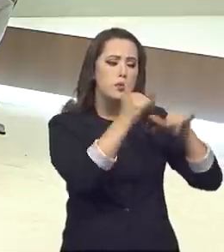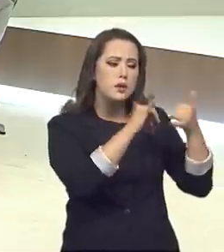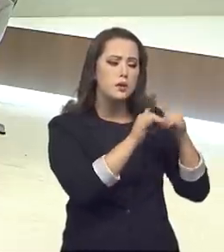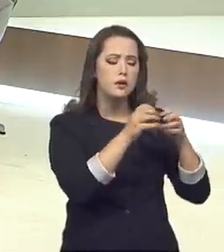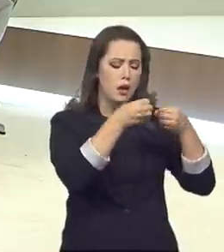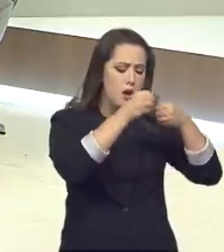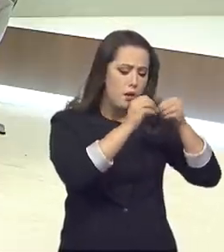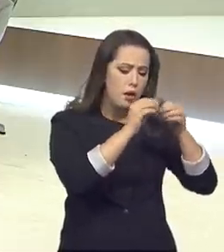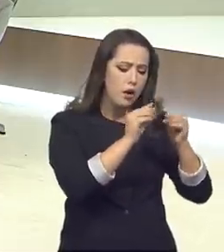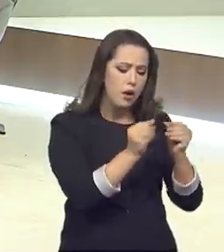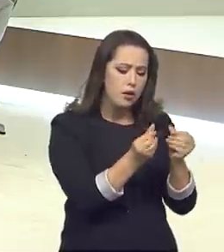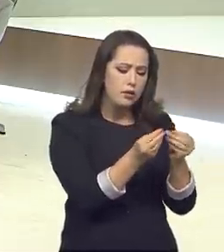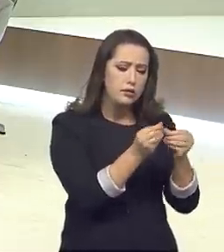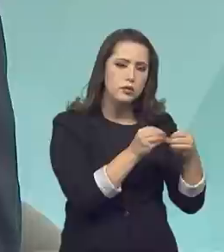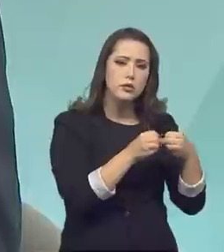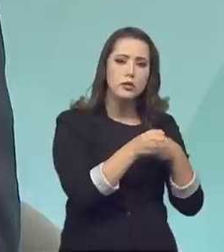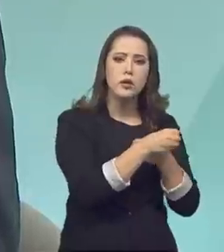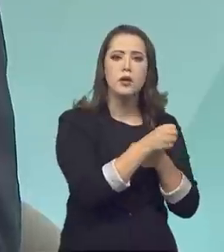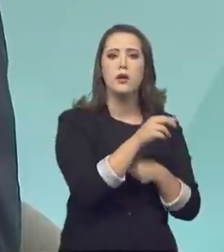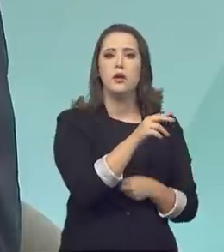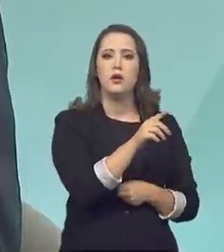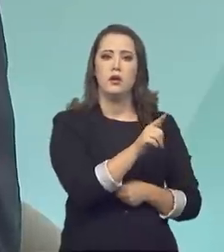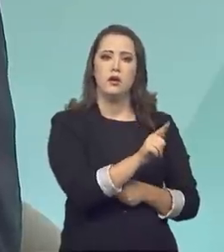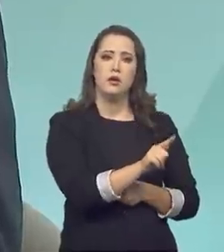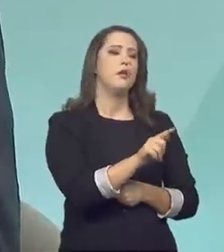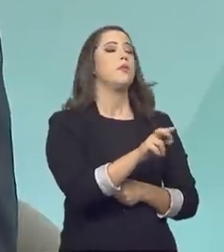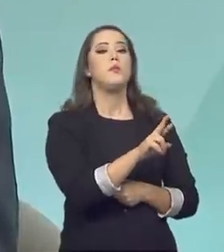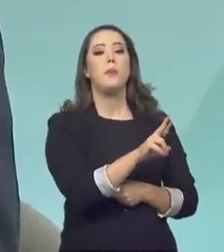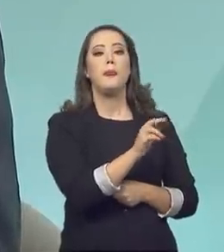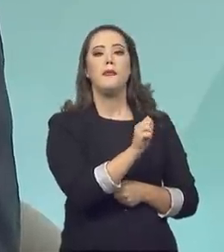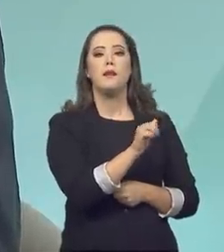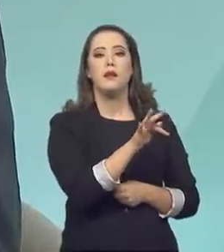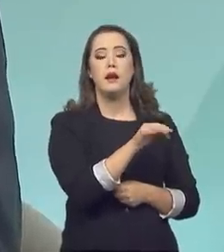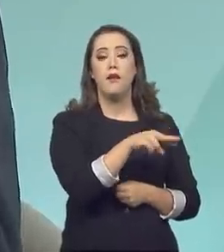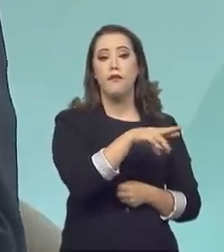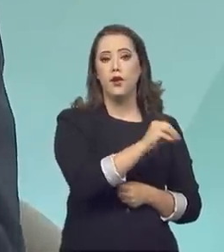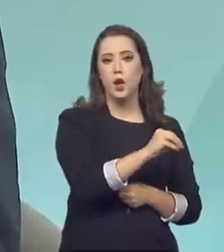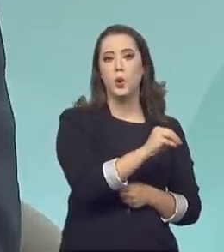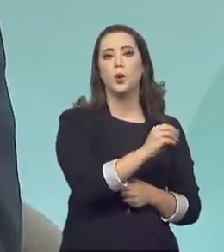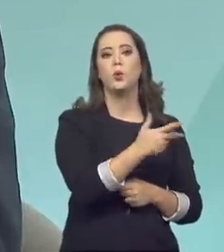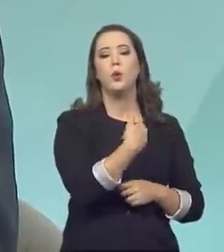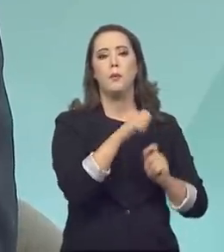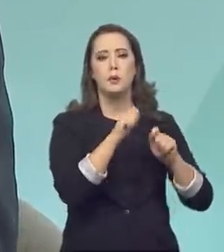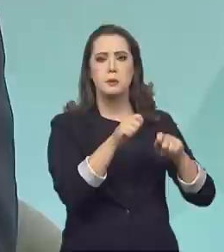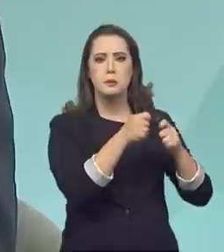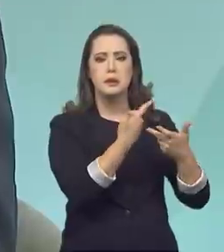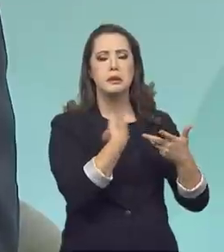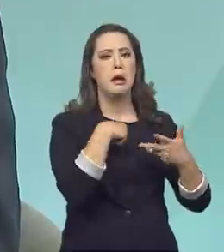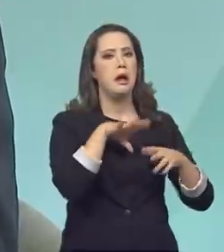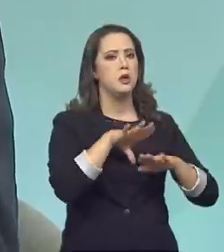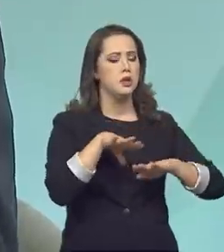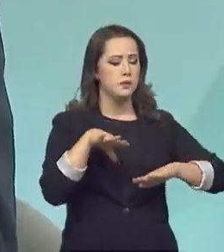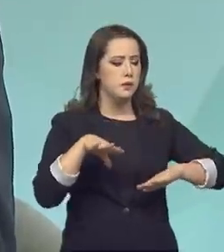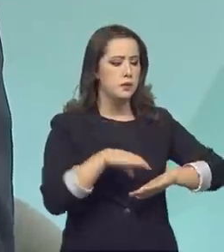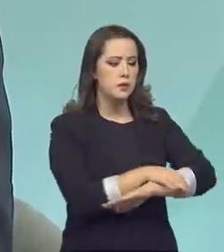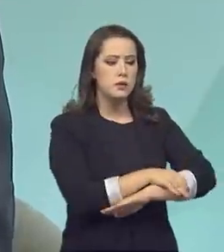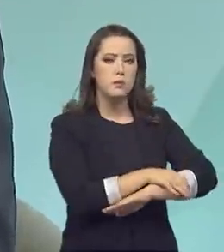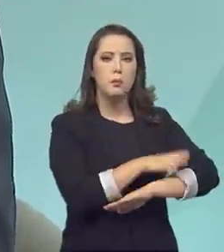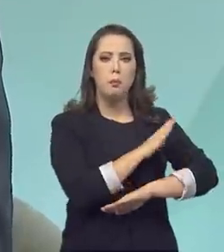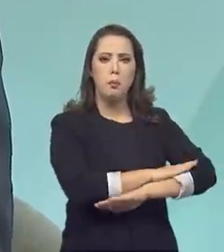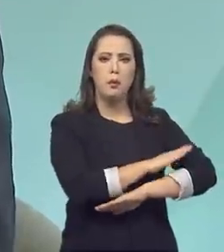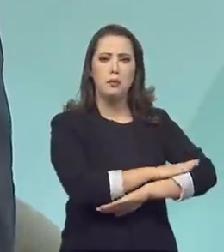microscopia, grafeno, fazemos ensaio, por exemplo, em próteses humanas, para ver desgastes, ótica,